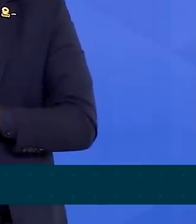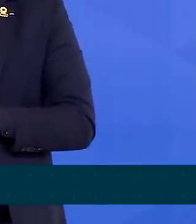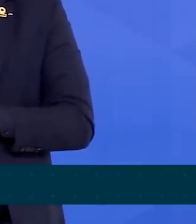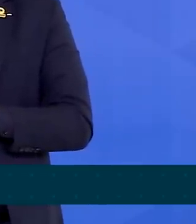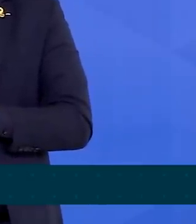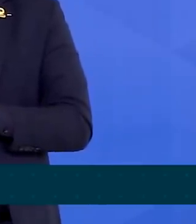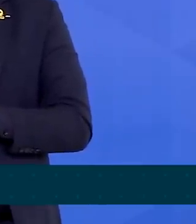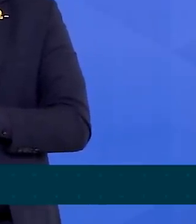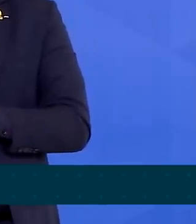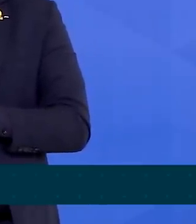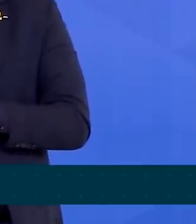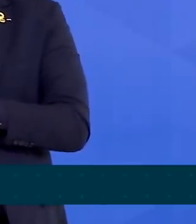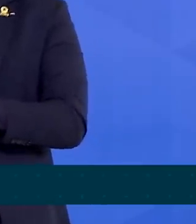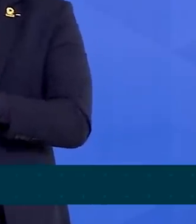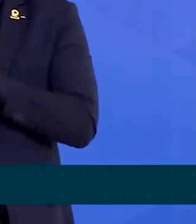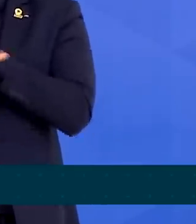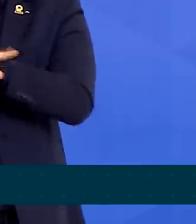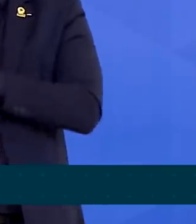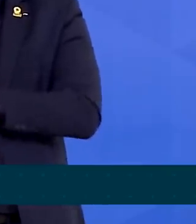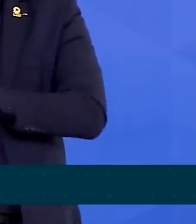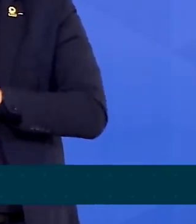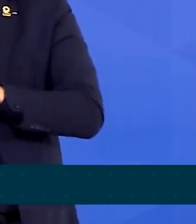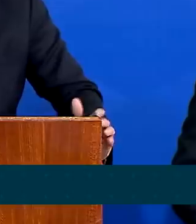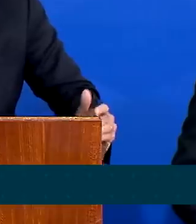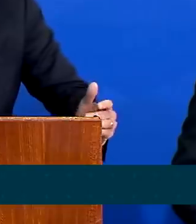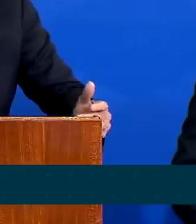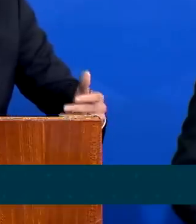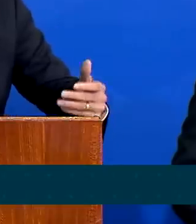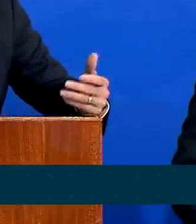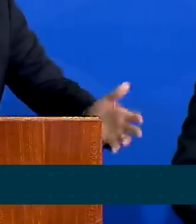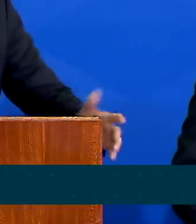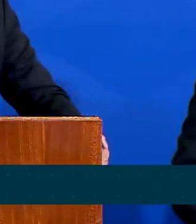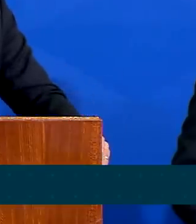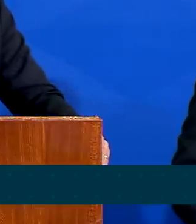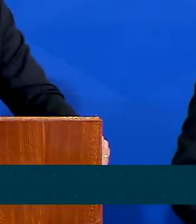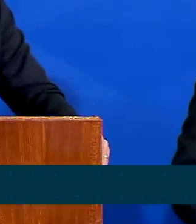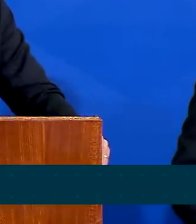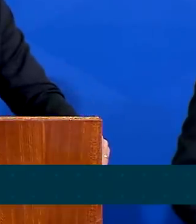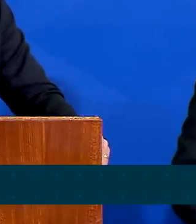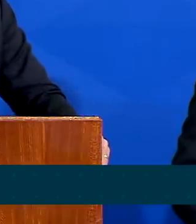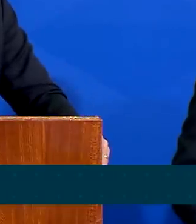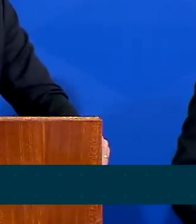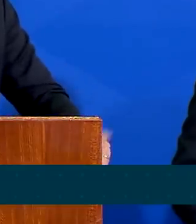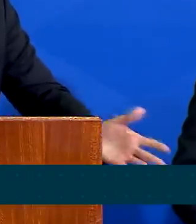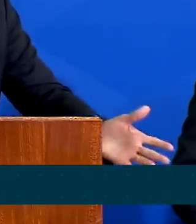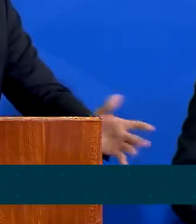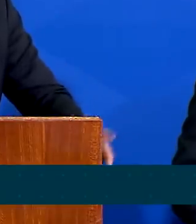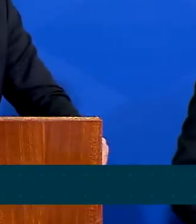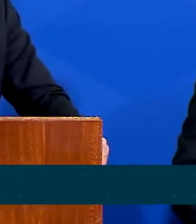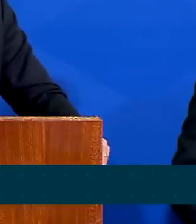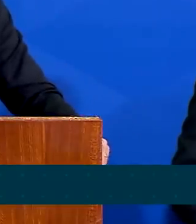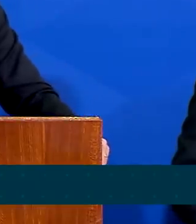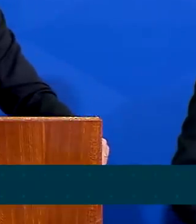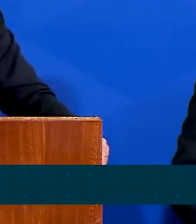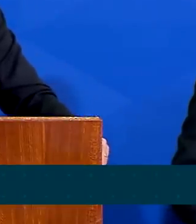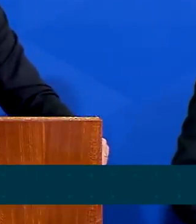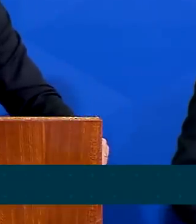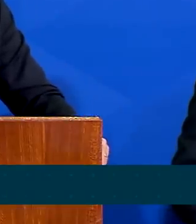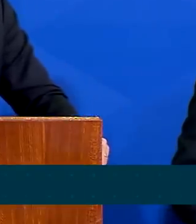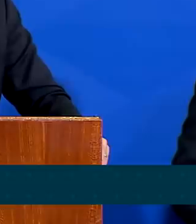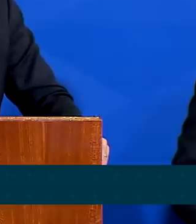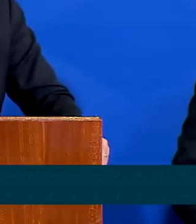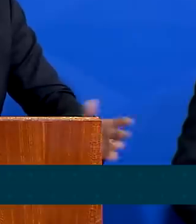expandimos o potencial de crédito em 1 trilhão. Isso daí nos ajuda realmente, dá mais um grande passo,